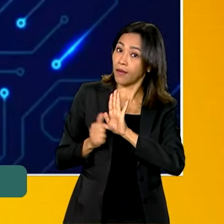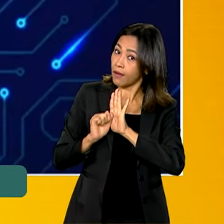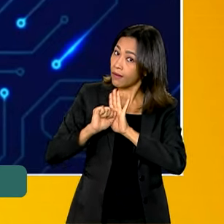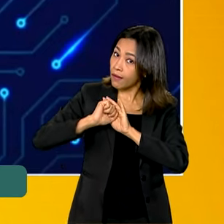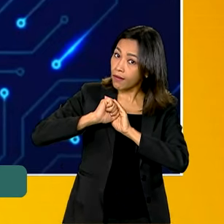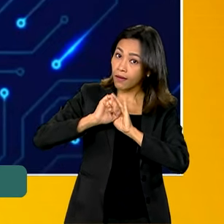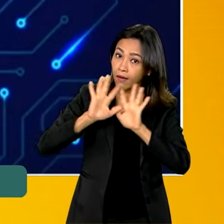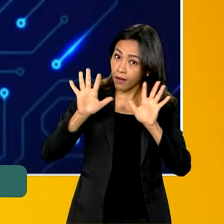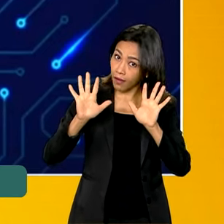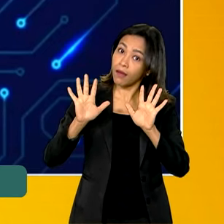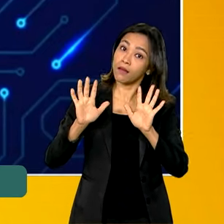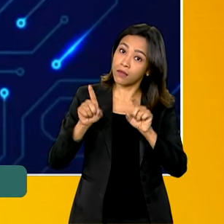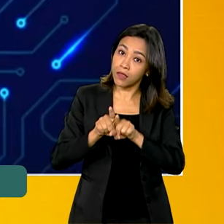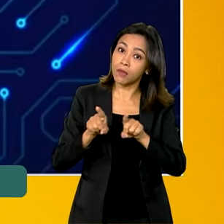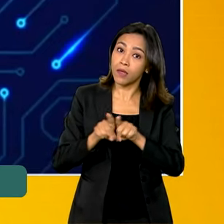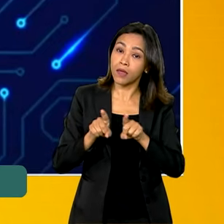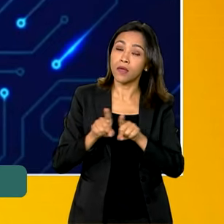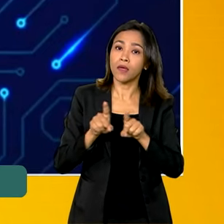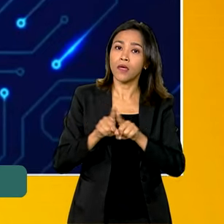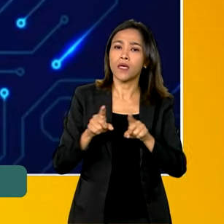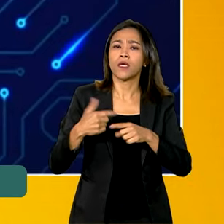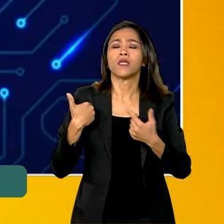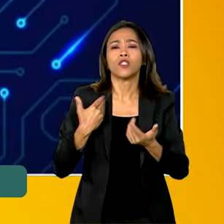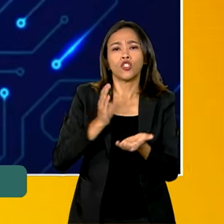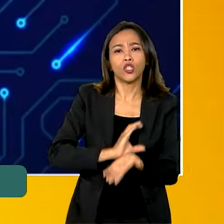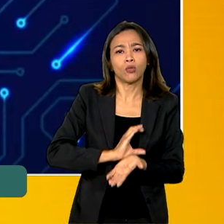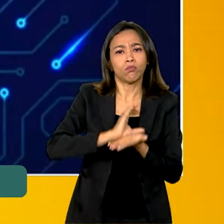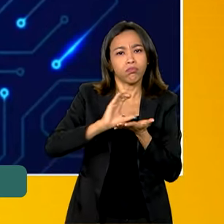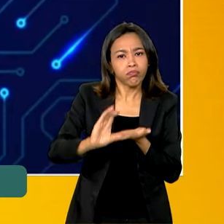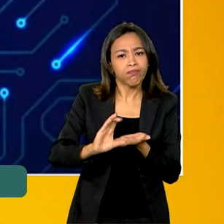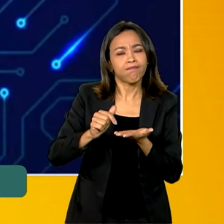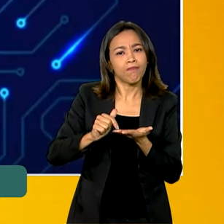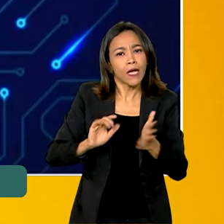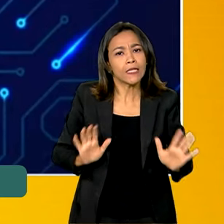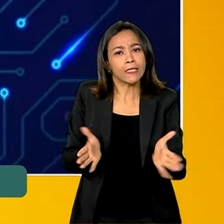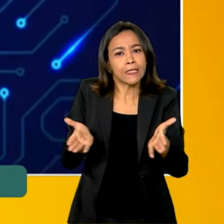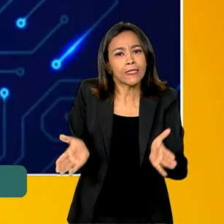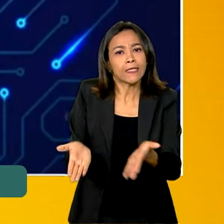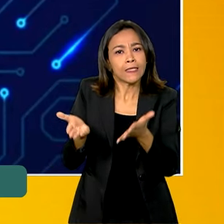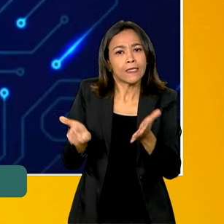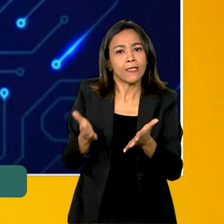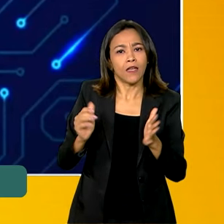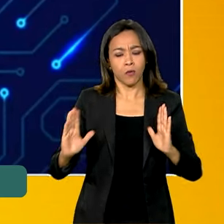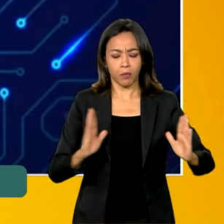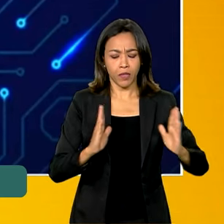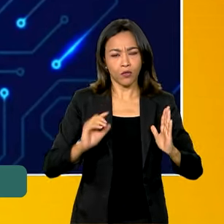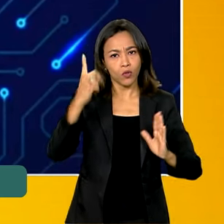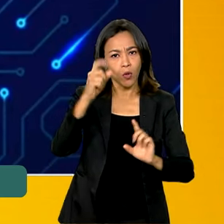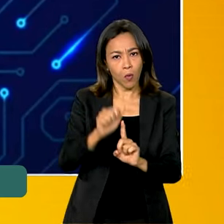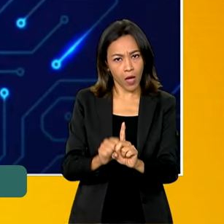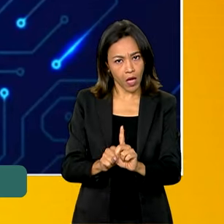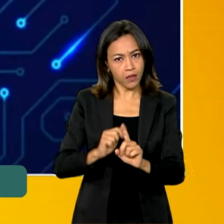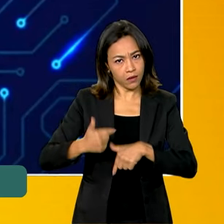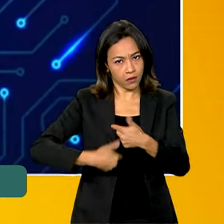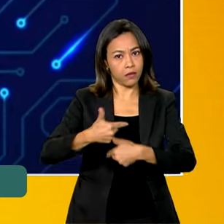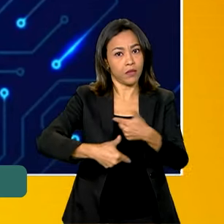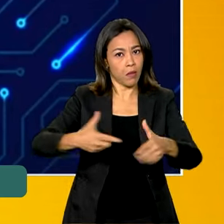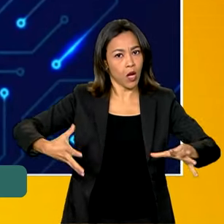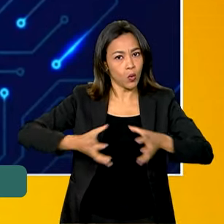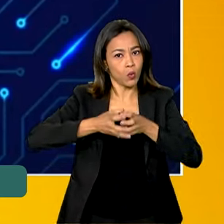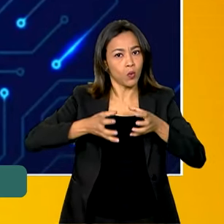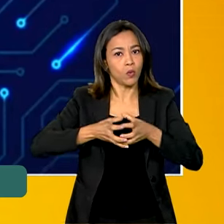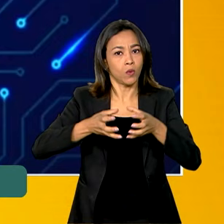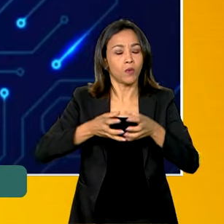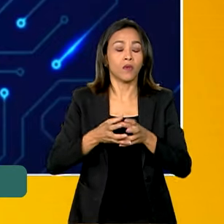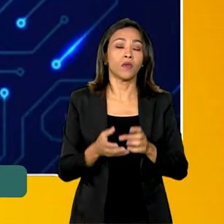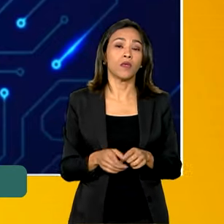da mobilização de recursos para concentrar esforço nesse período específico que foi o período de um mês. E, no mais, a